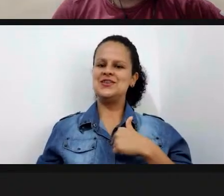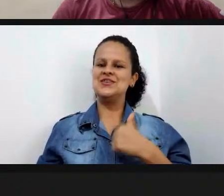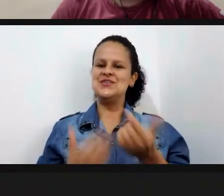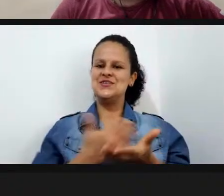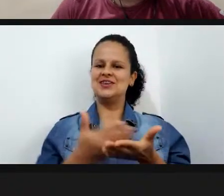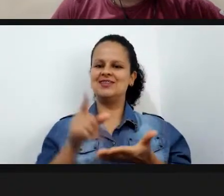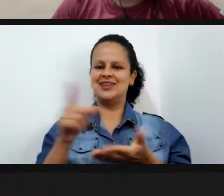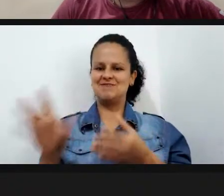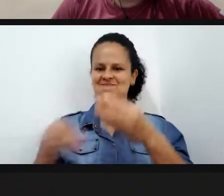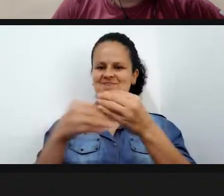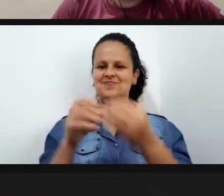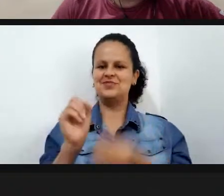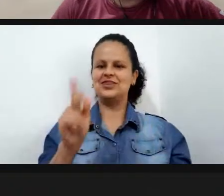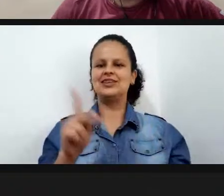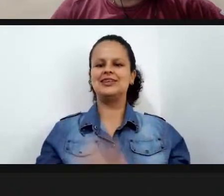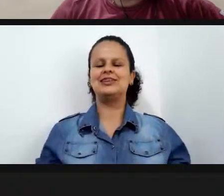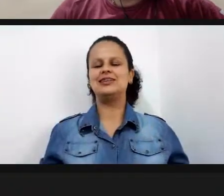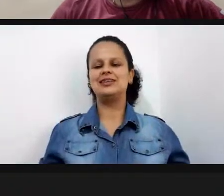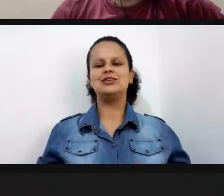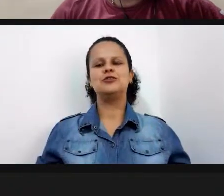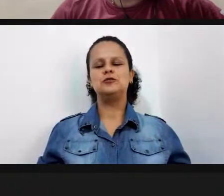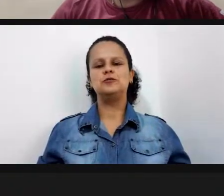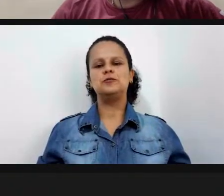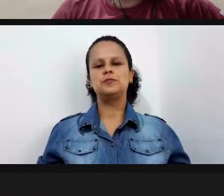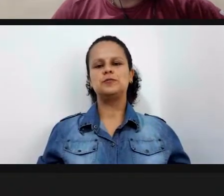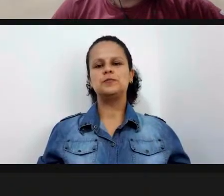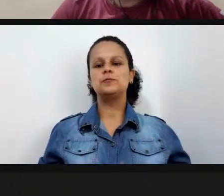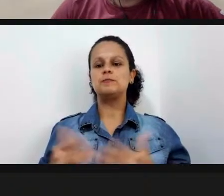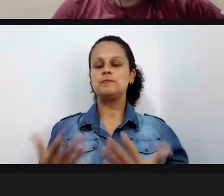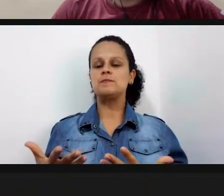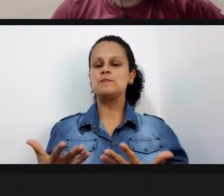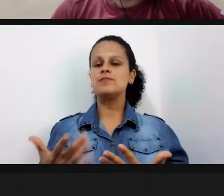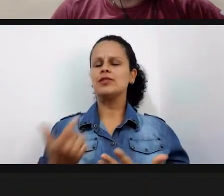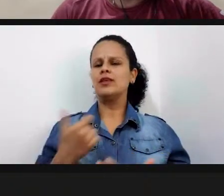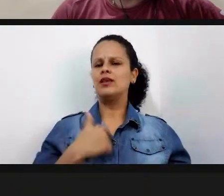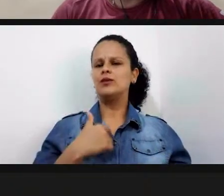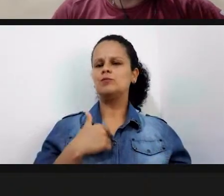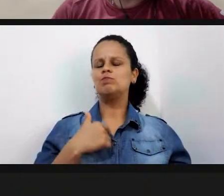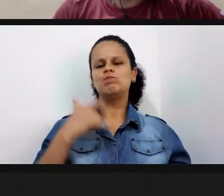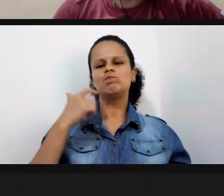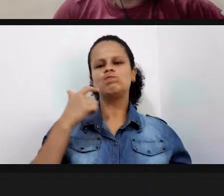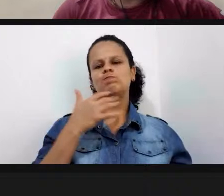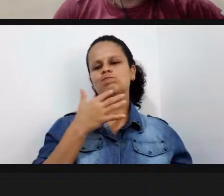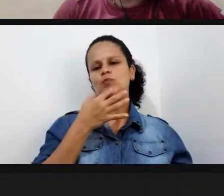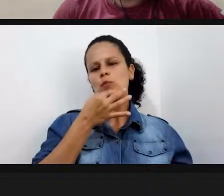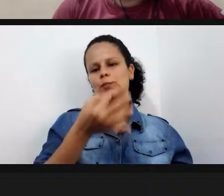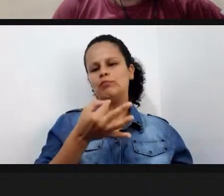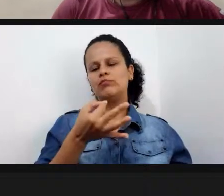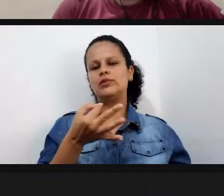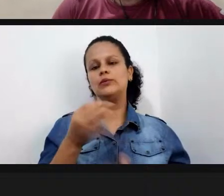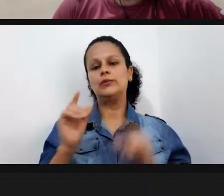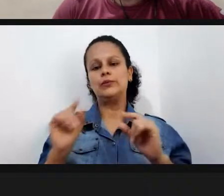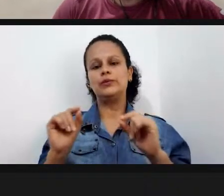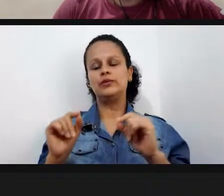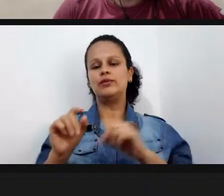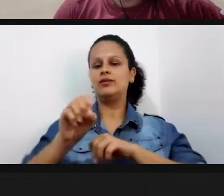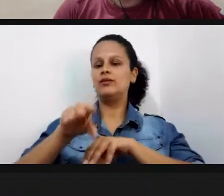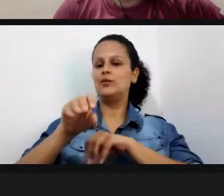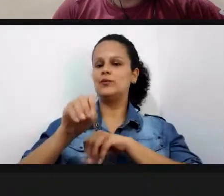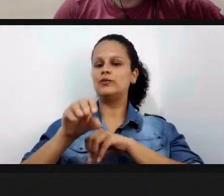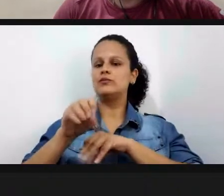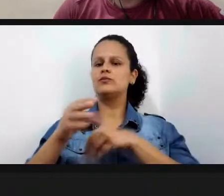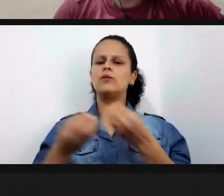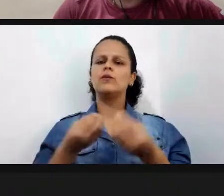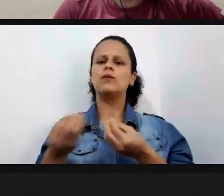acho que a a educação ela ela acho que ela parte do princípio que ela